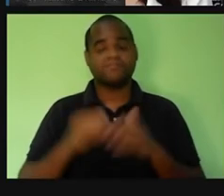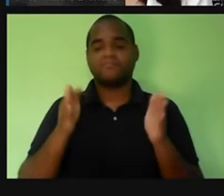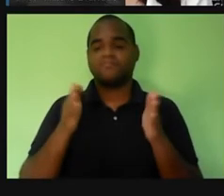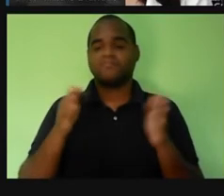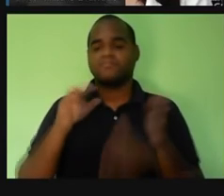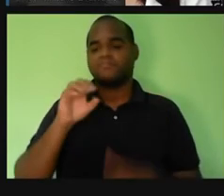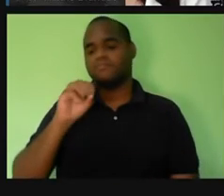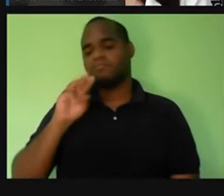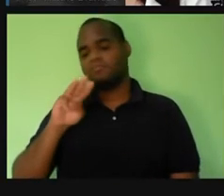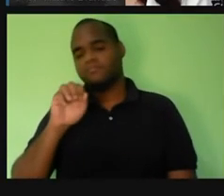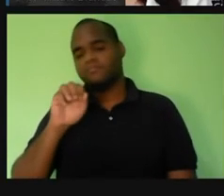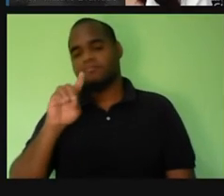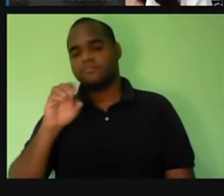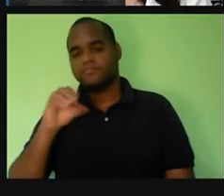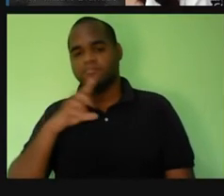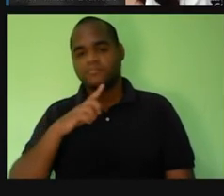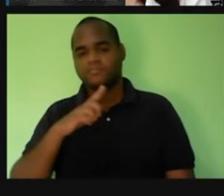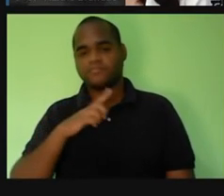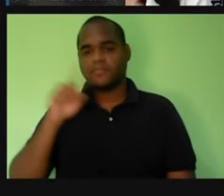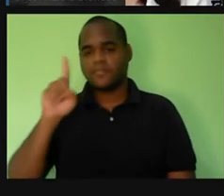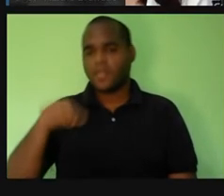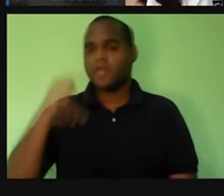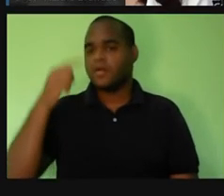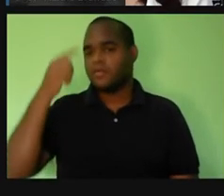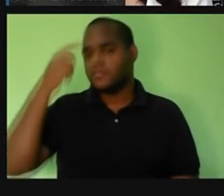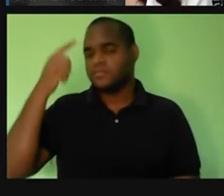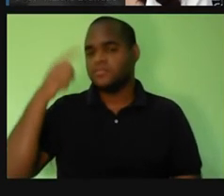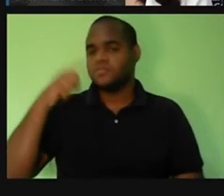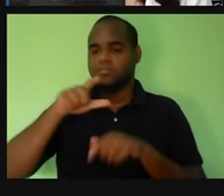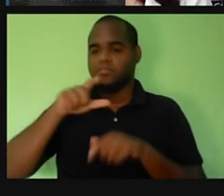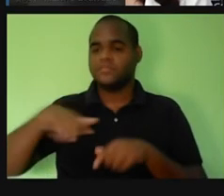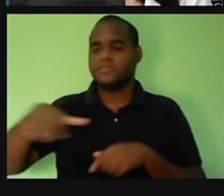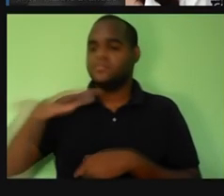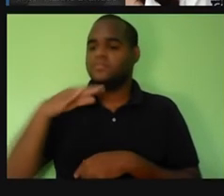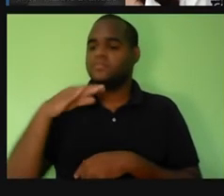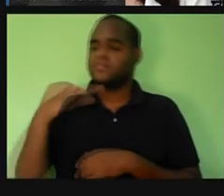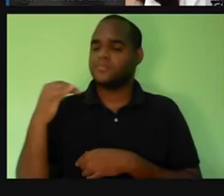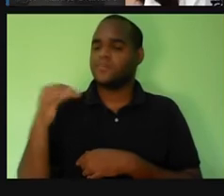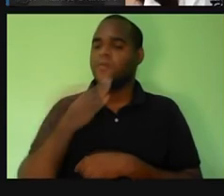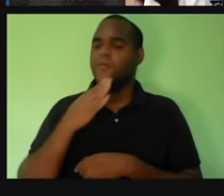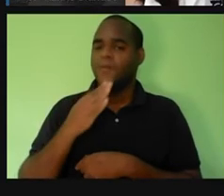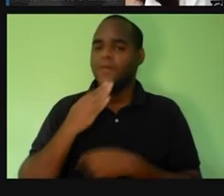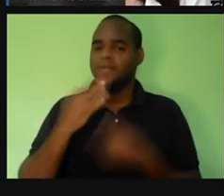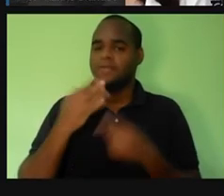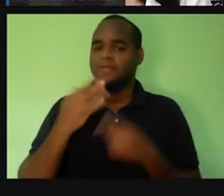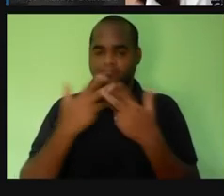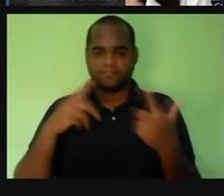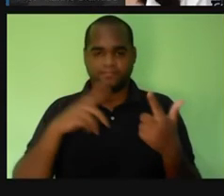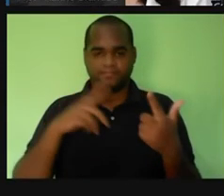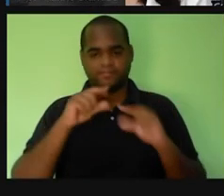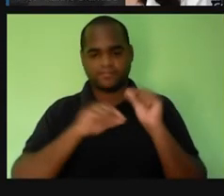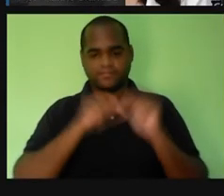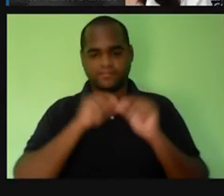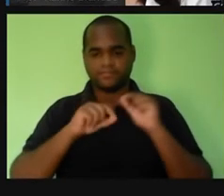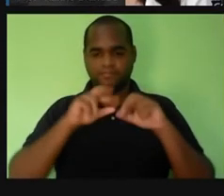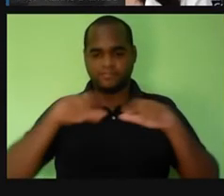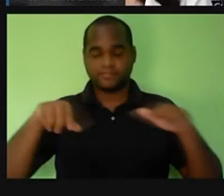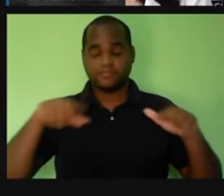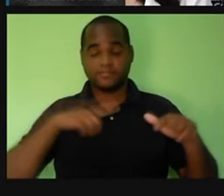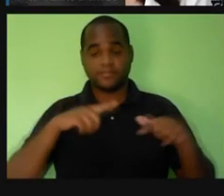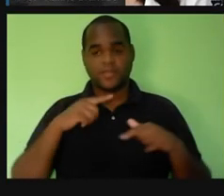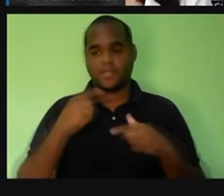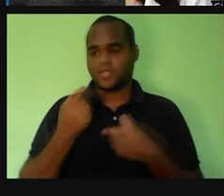era um sanitarista de reconhecimento internacional, isso pode ser percebido quando ele recebeu uma medalha de ouro durante